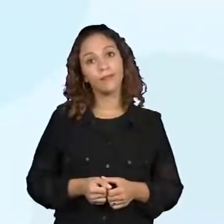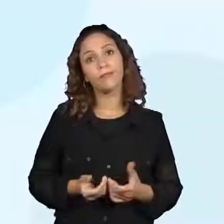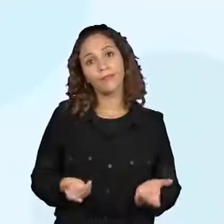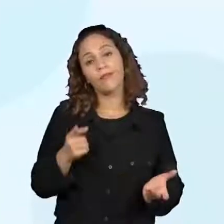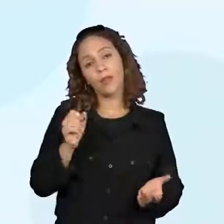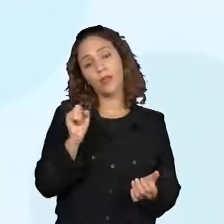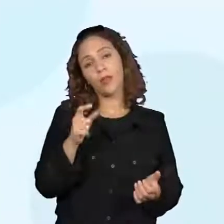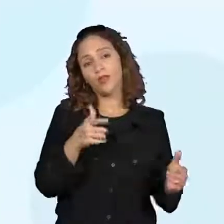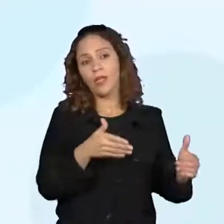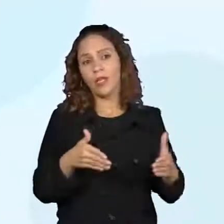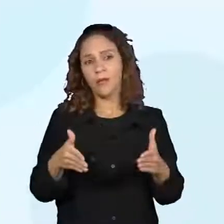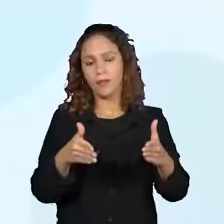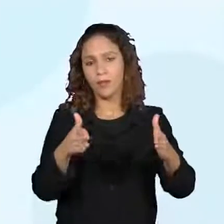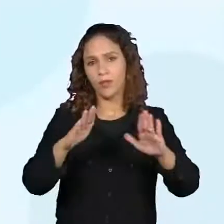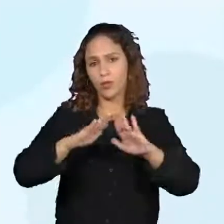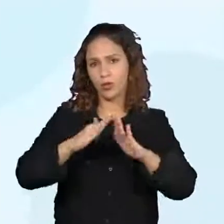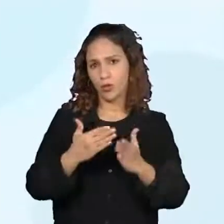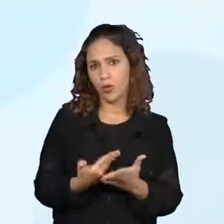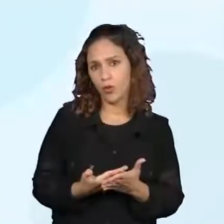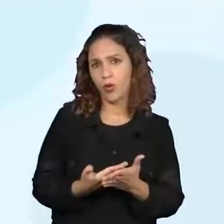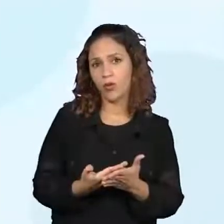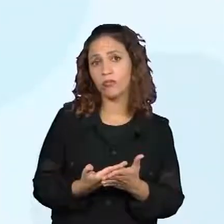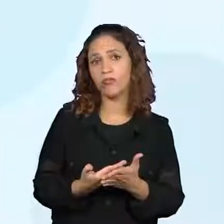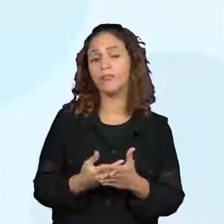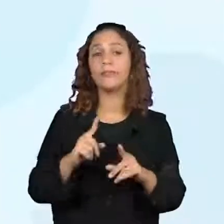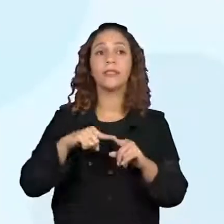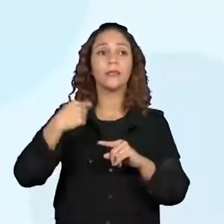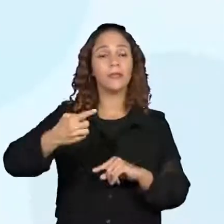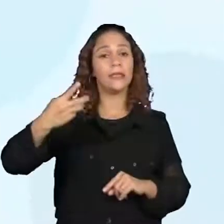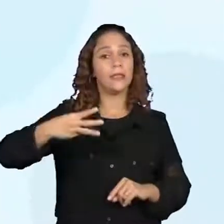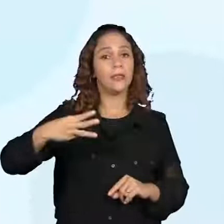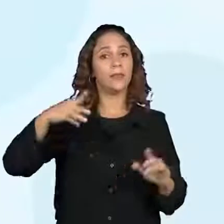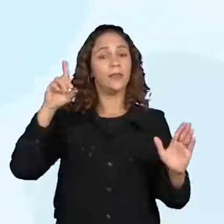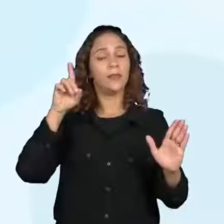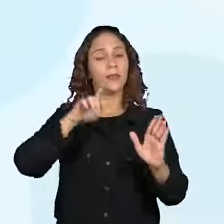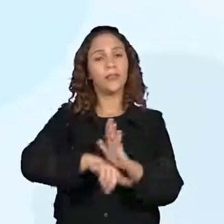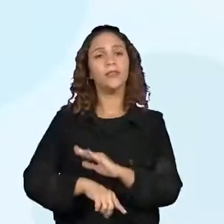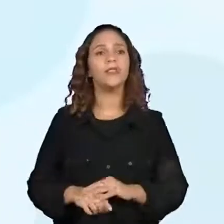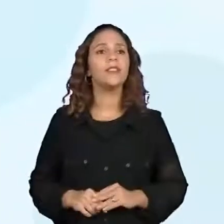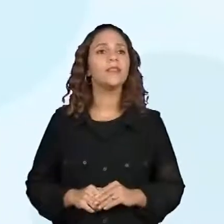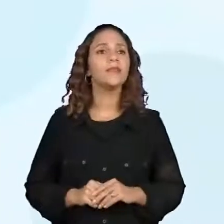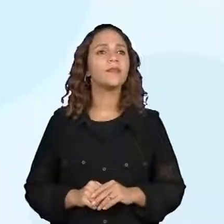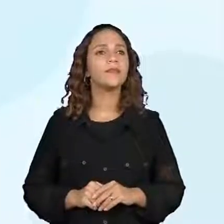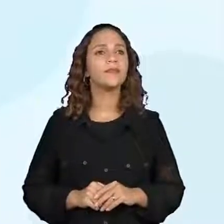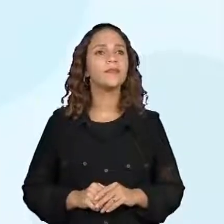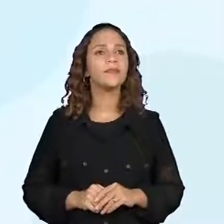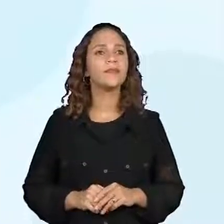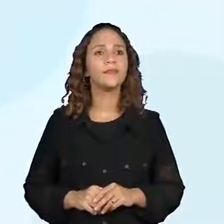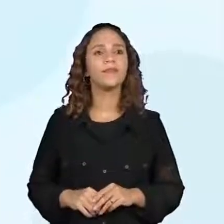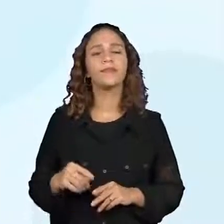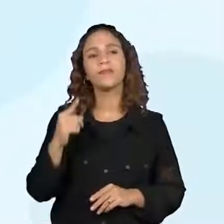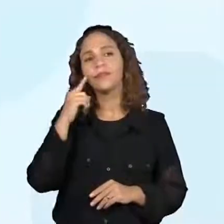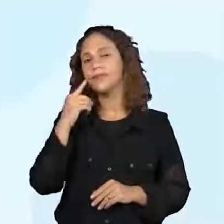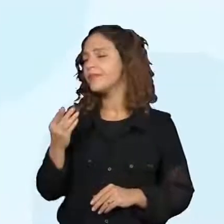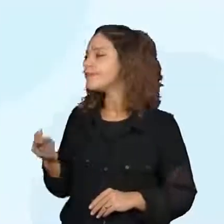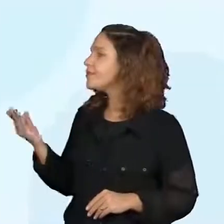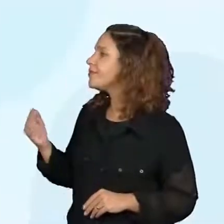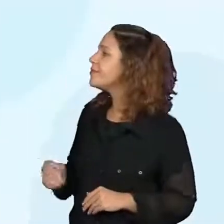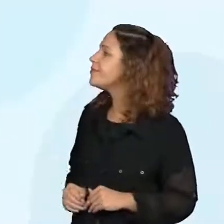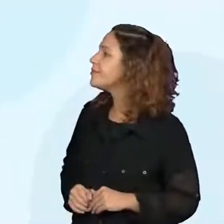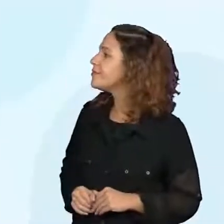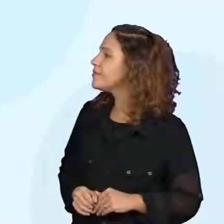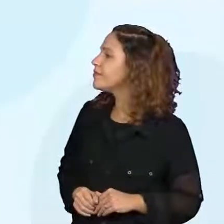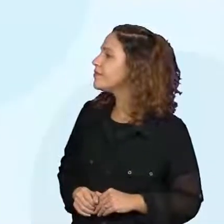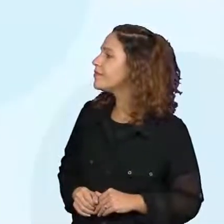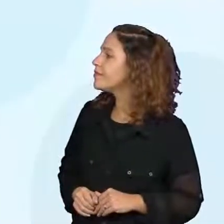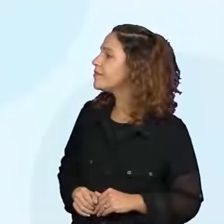observar. Até porque depois nós temos uma terceira questão aí, que já é uma tarefinha, olha só. Produza